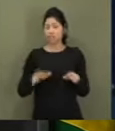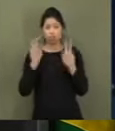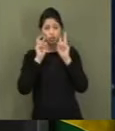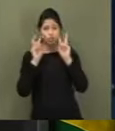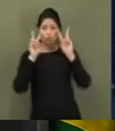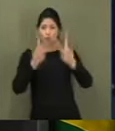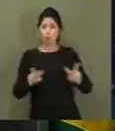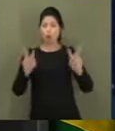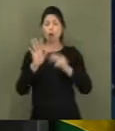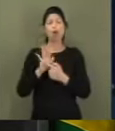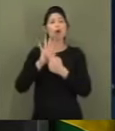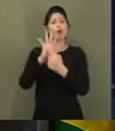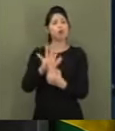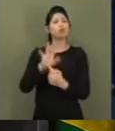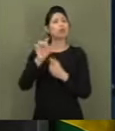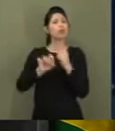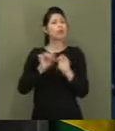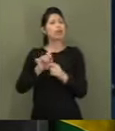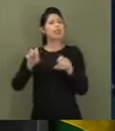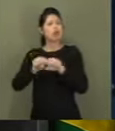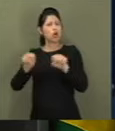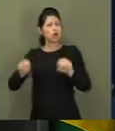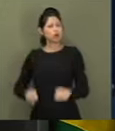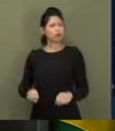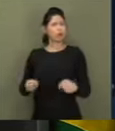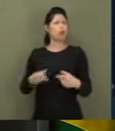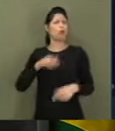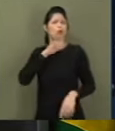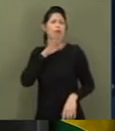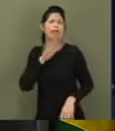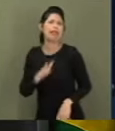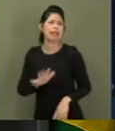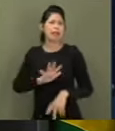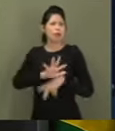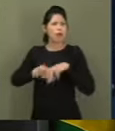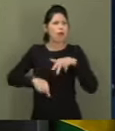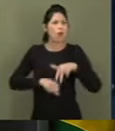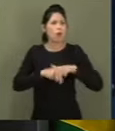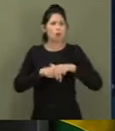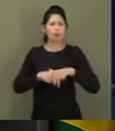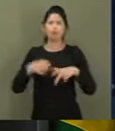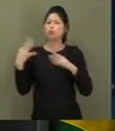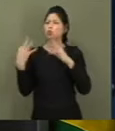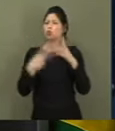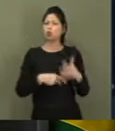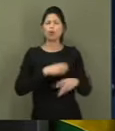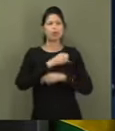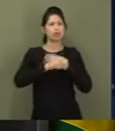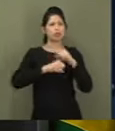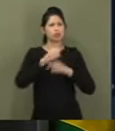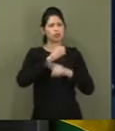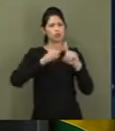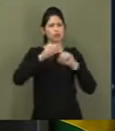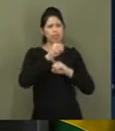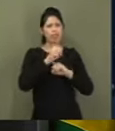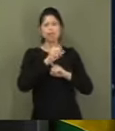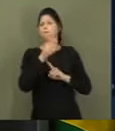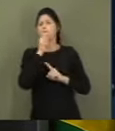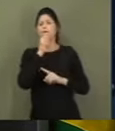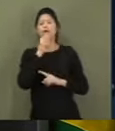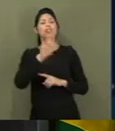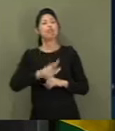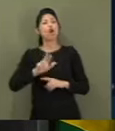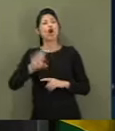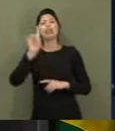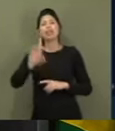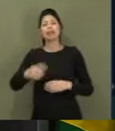de um sistema apodrecido para toda a sociedade, não apenas de Joinville, mas